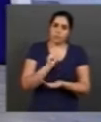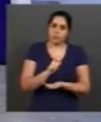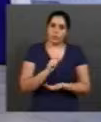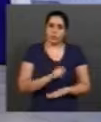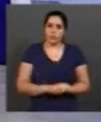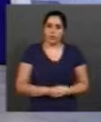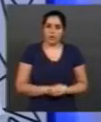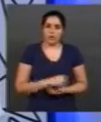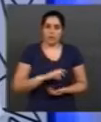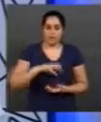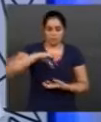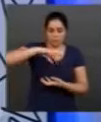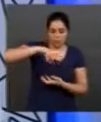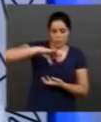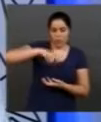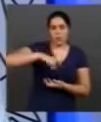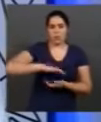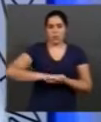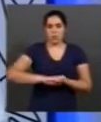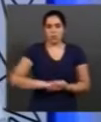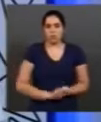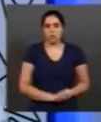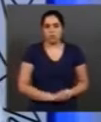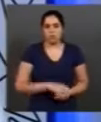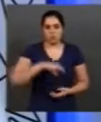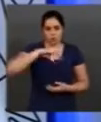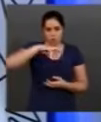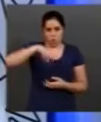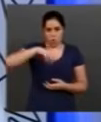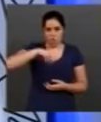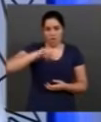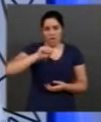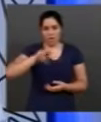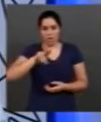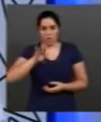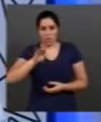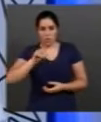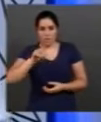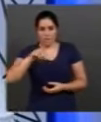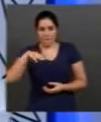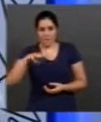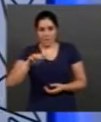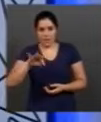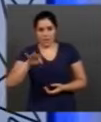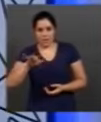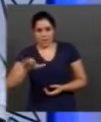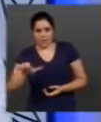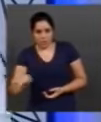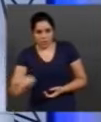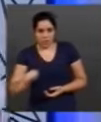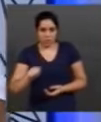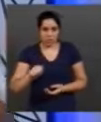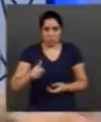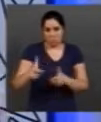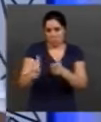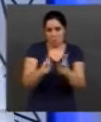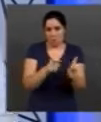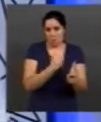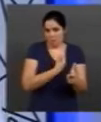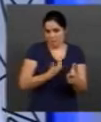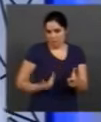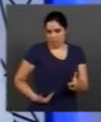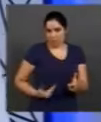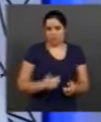de torneiras dessas automáticas em espaços públicos, espaços coletivos, públicos ou